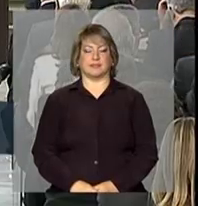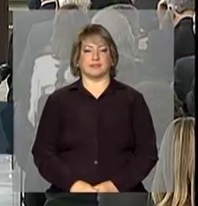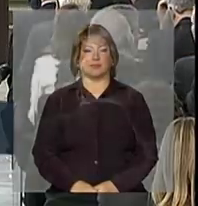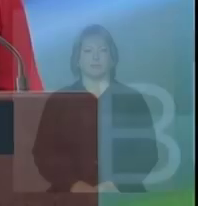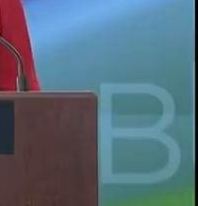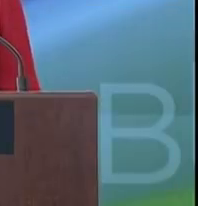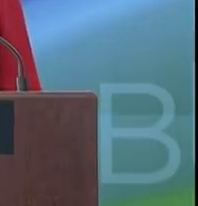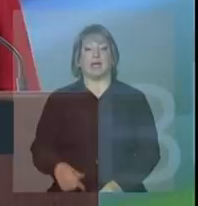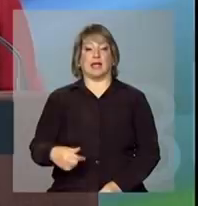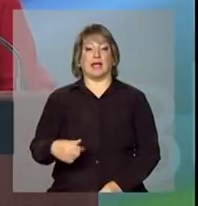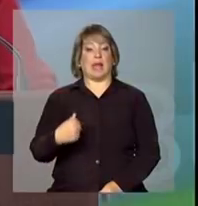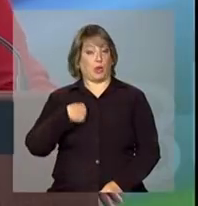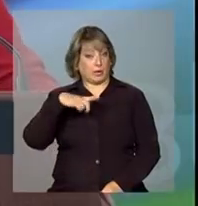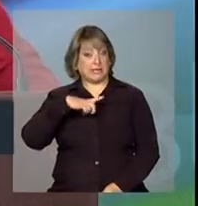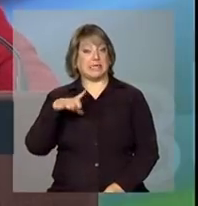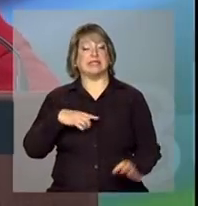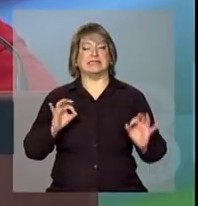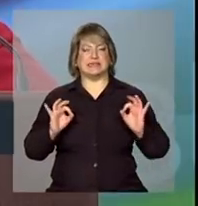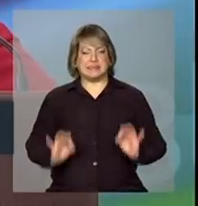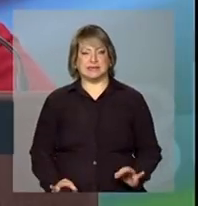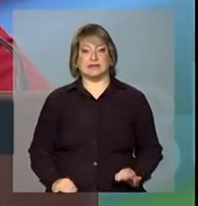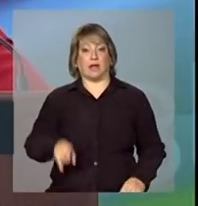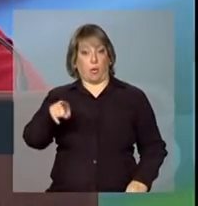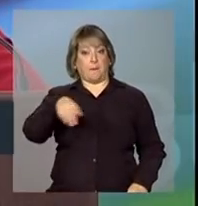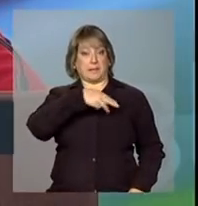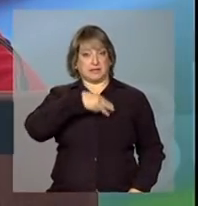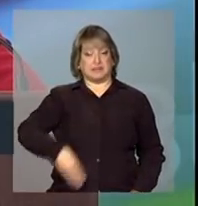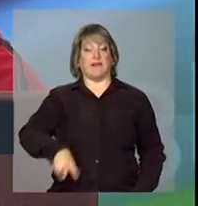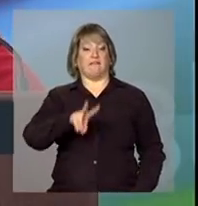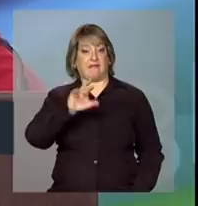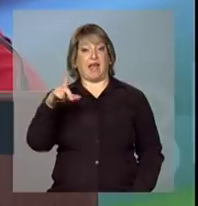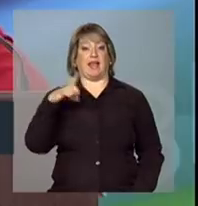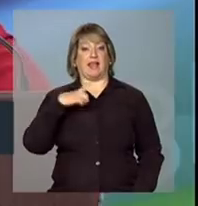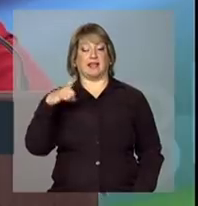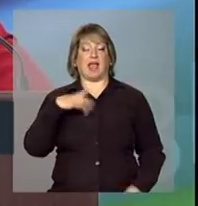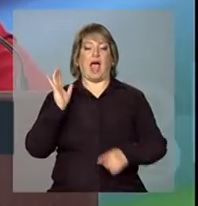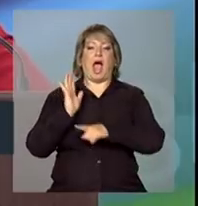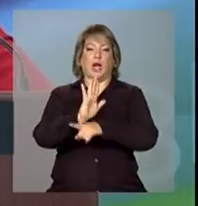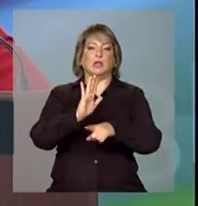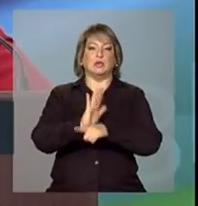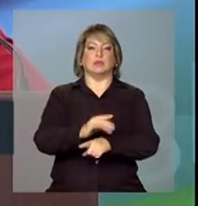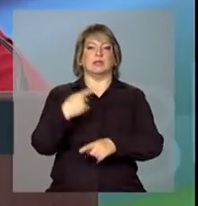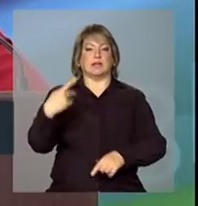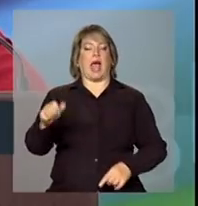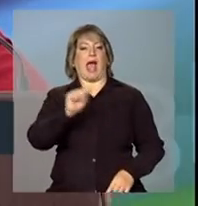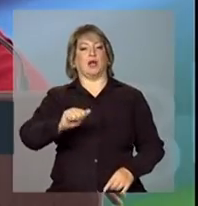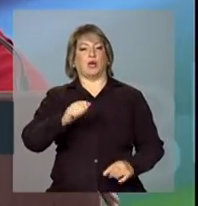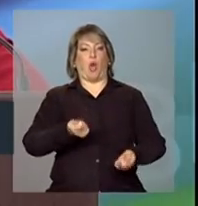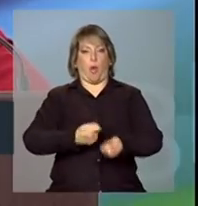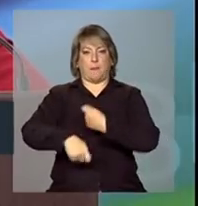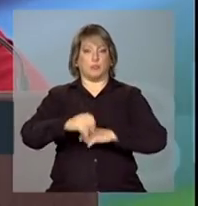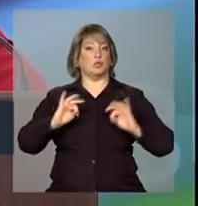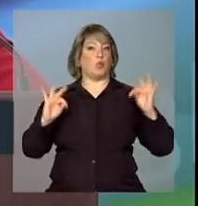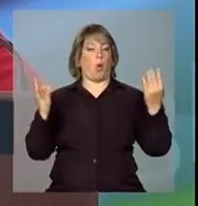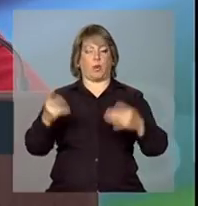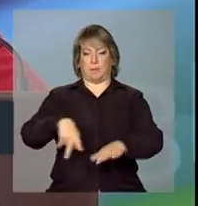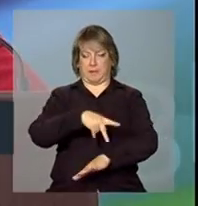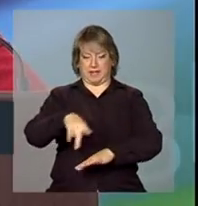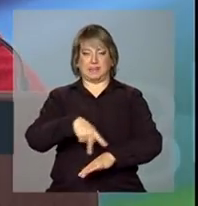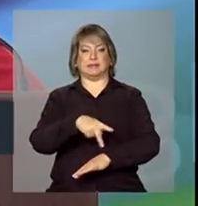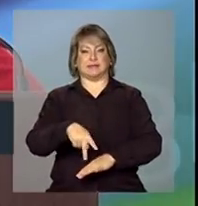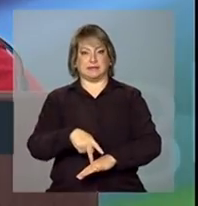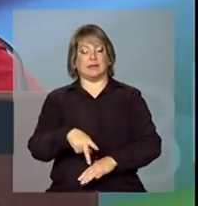Eu tenho certeza que o ministro vai contar com o apoio das associações comerciais de todo o país,